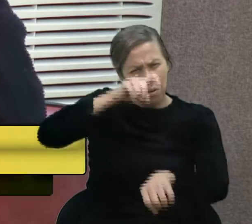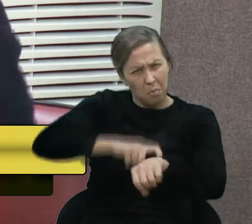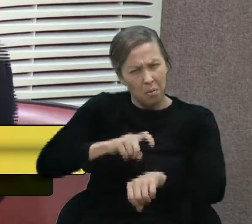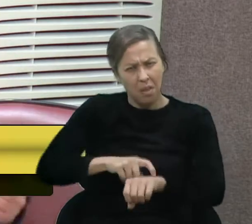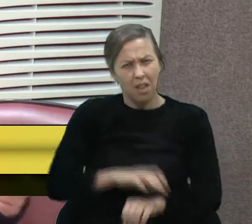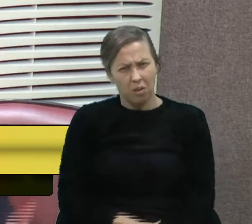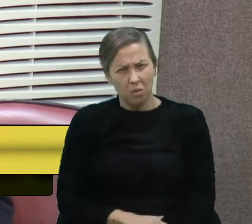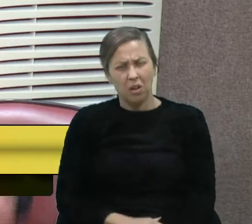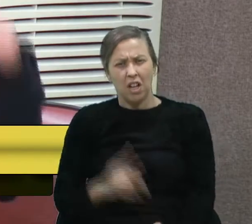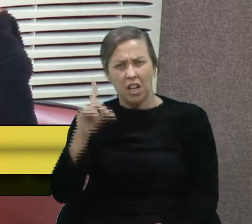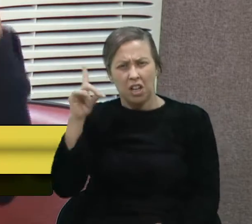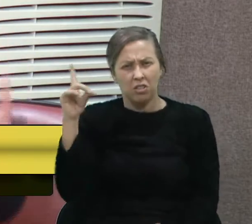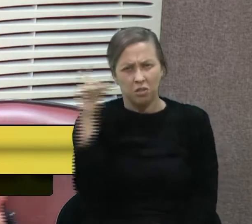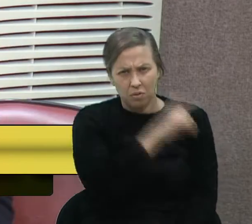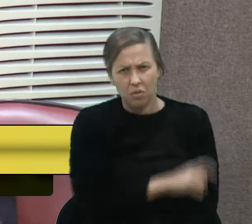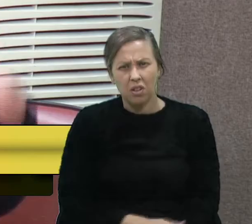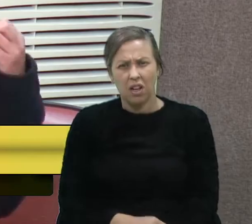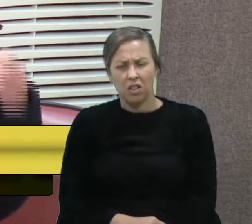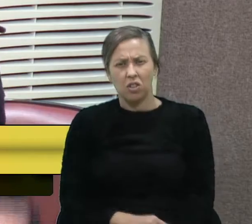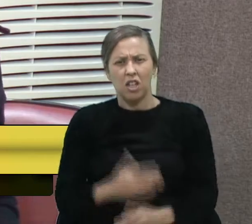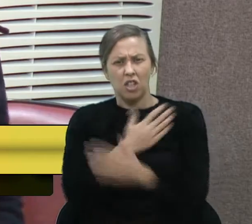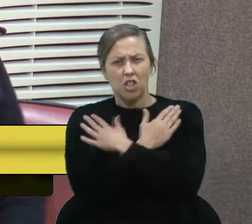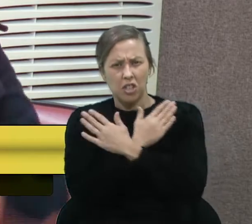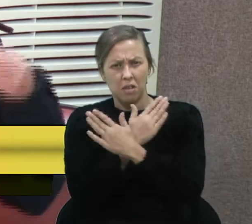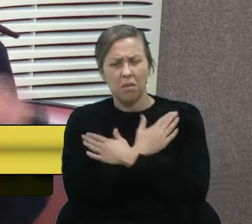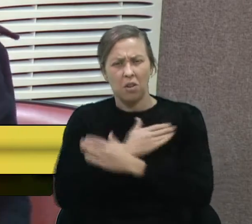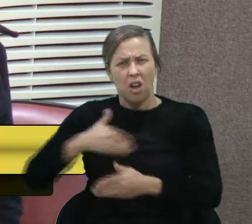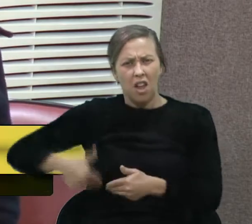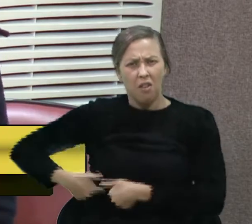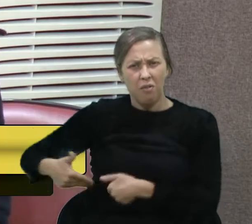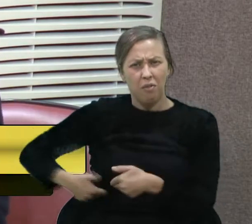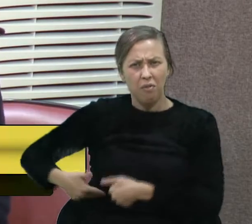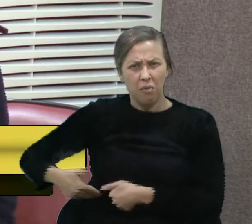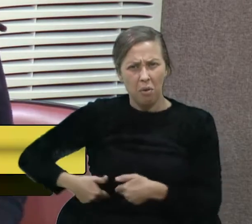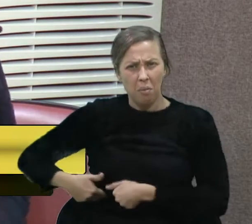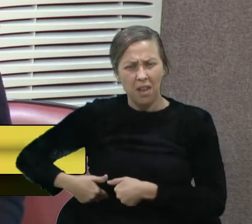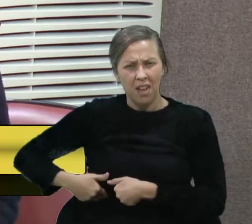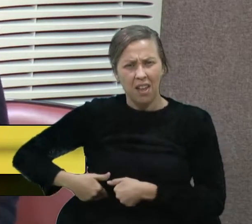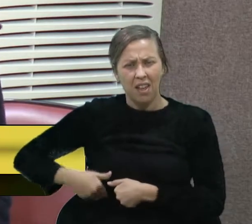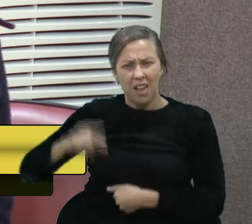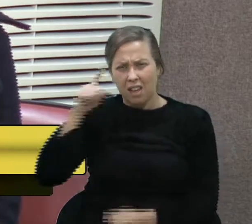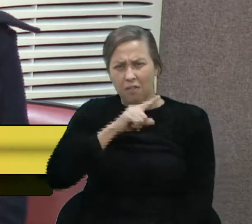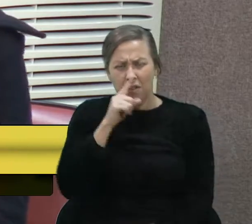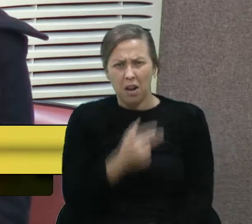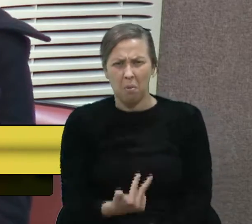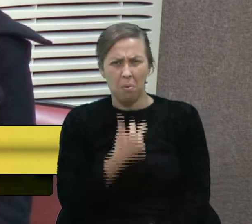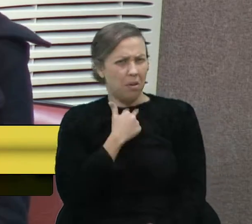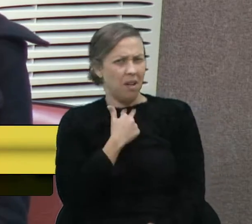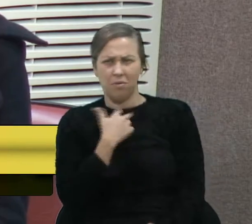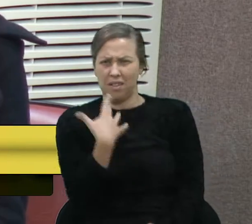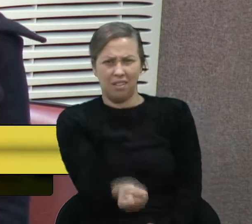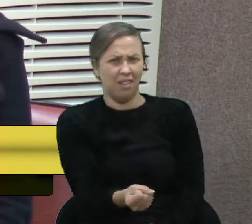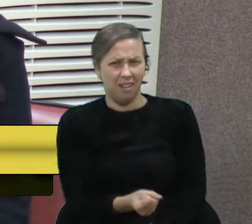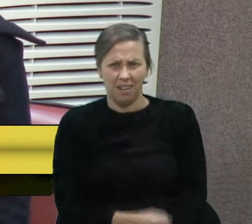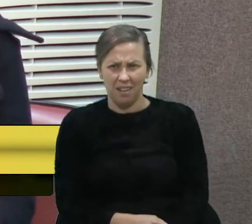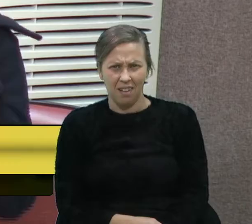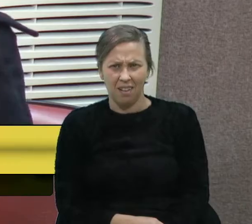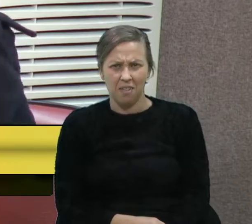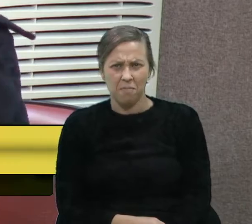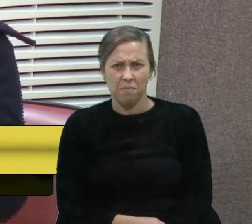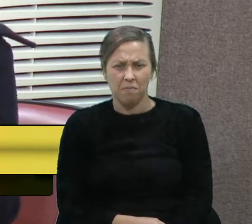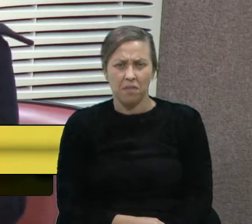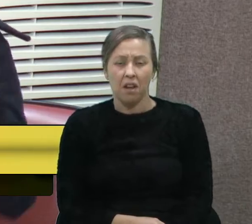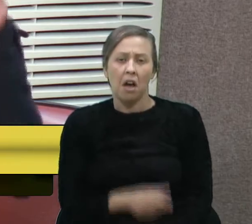de dificuldade, desempenho, de fome, de desamparo, não podemos ser favoráveis a